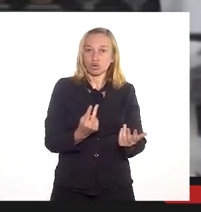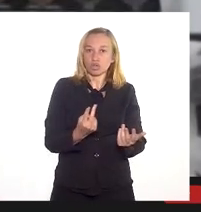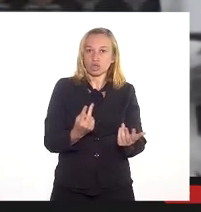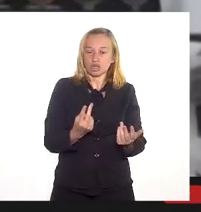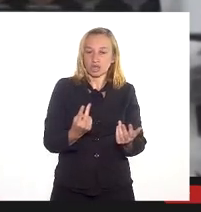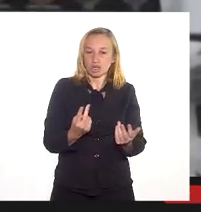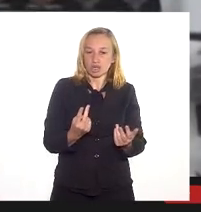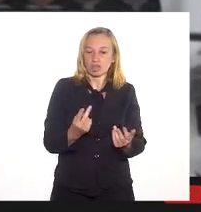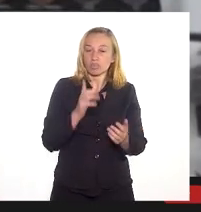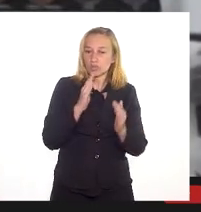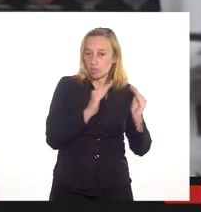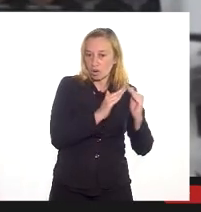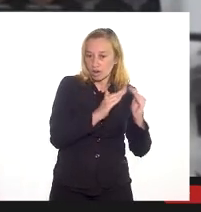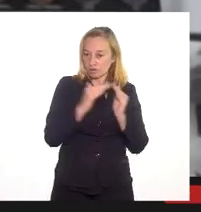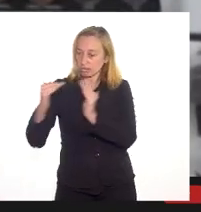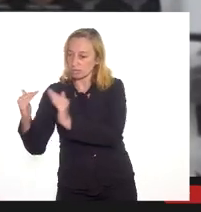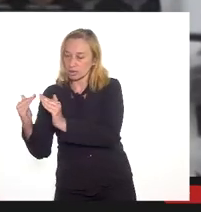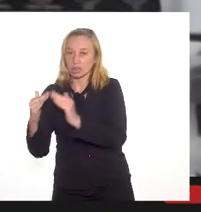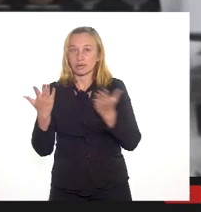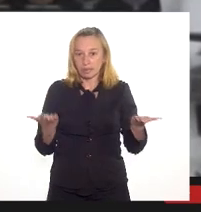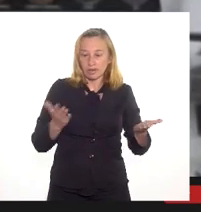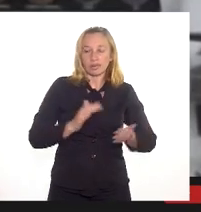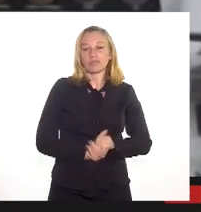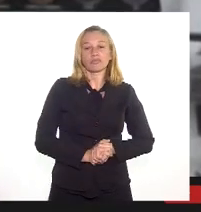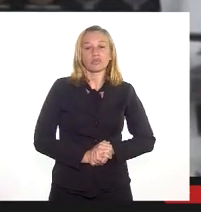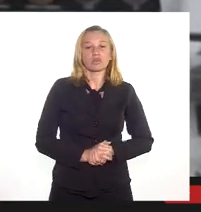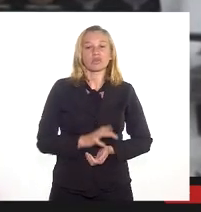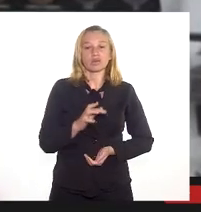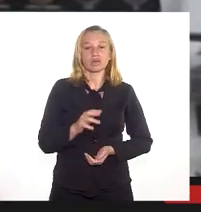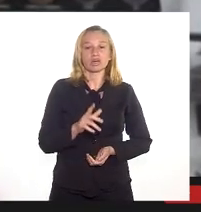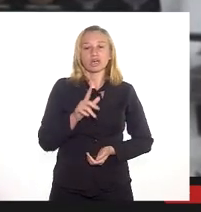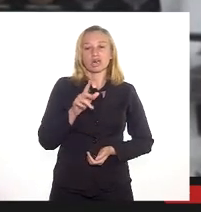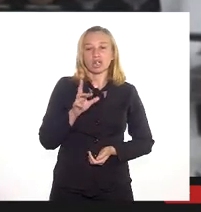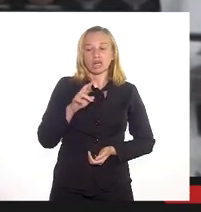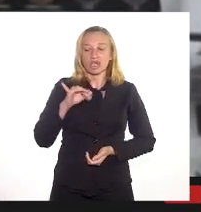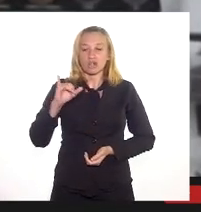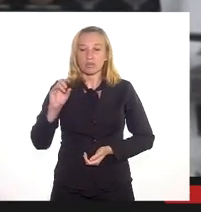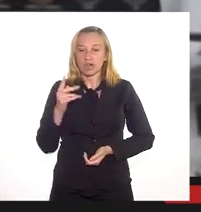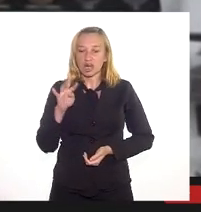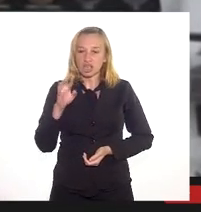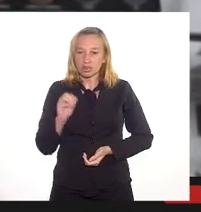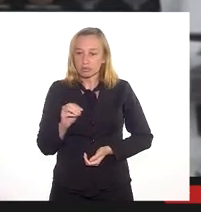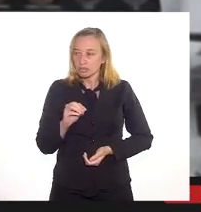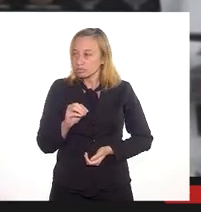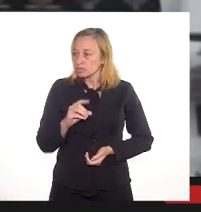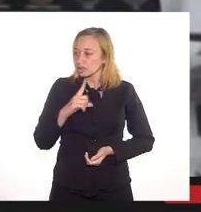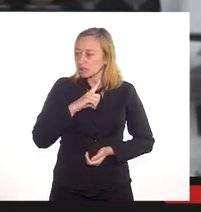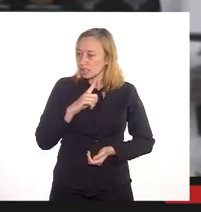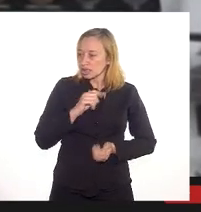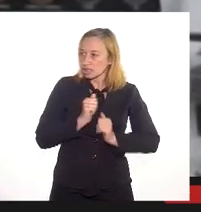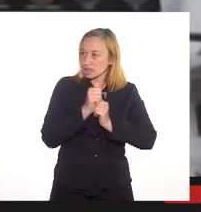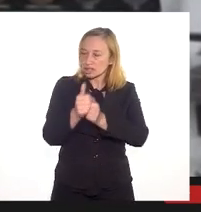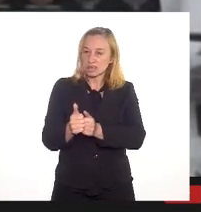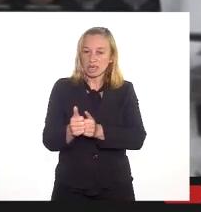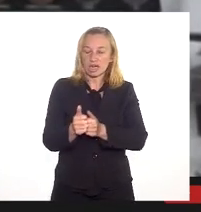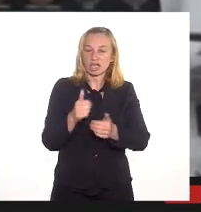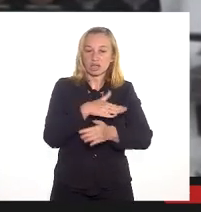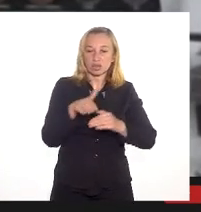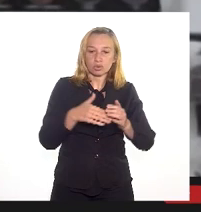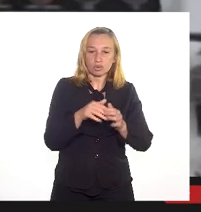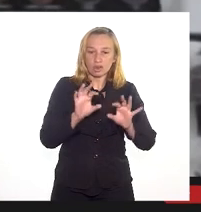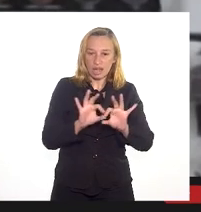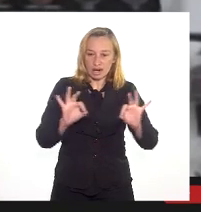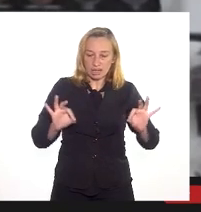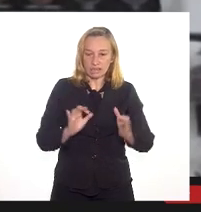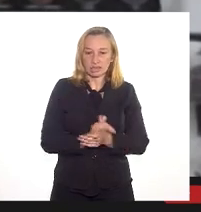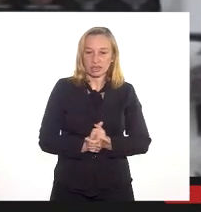chamada DIC 2, nós temos a comunidade chamada Ribeirinho, que ela tem, ela segue ali toda aquela linha férrea.